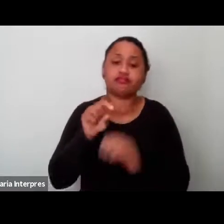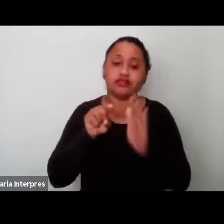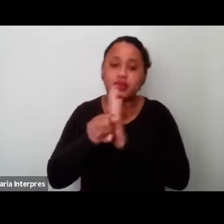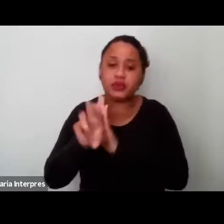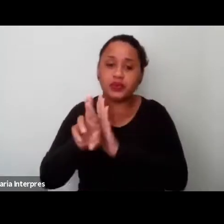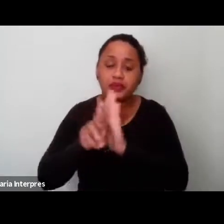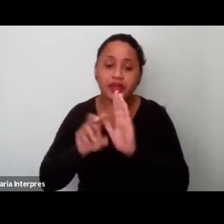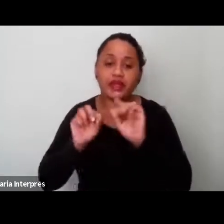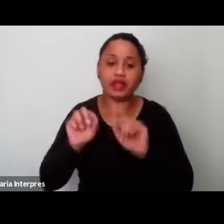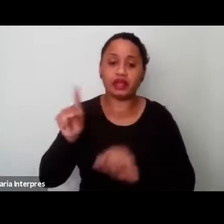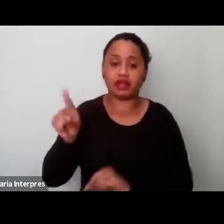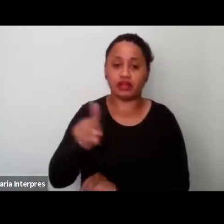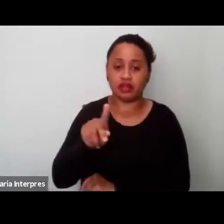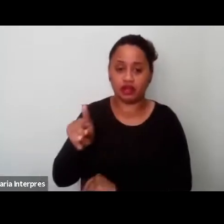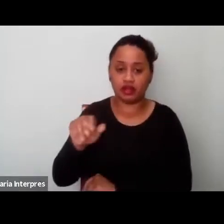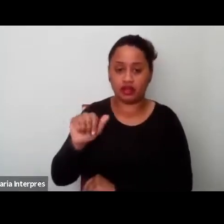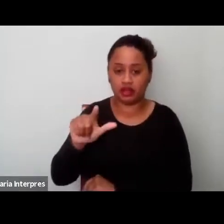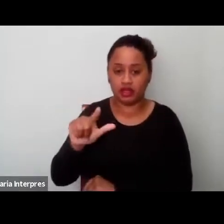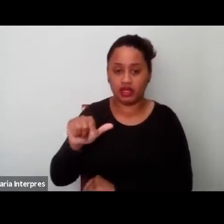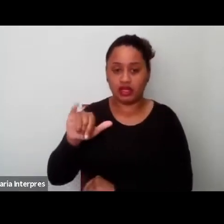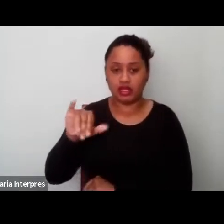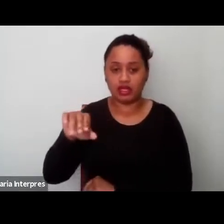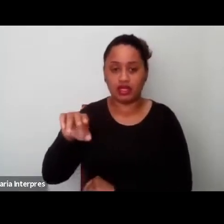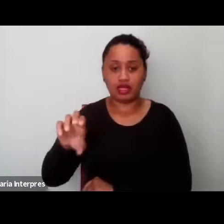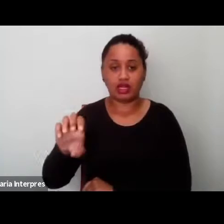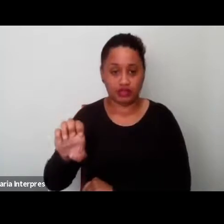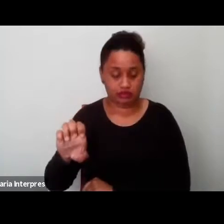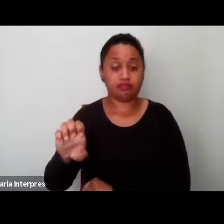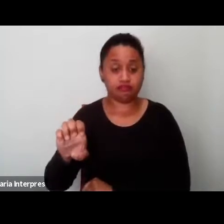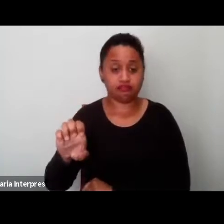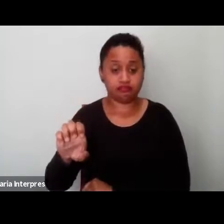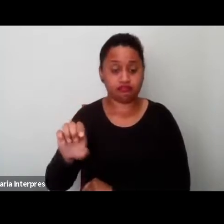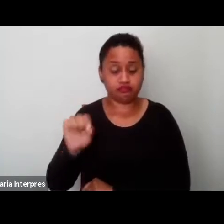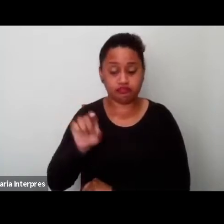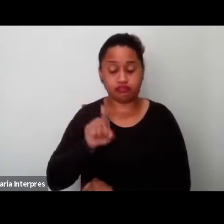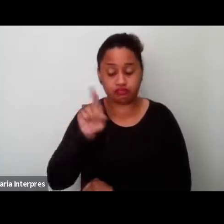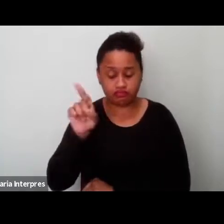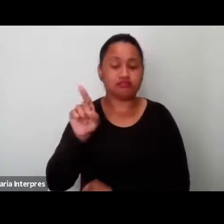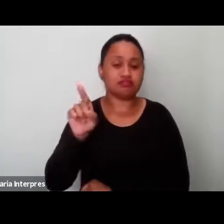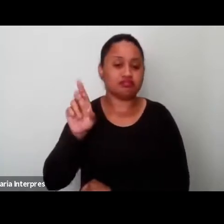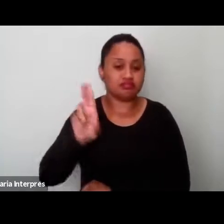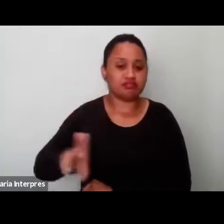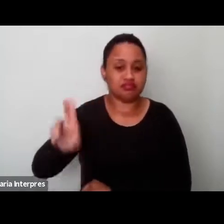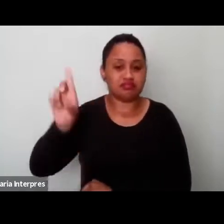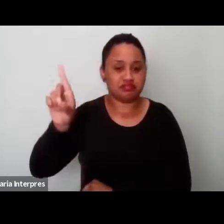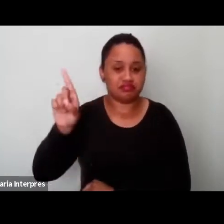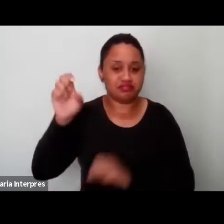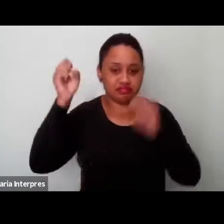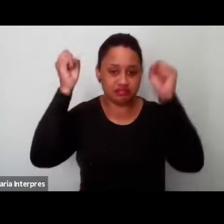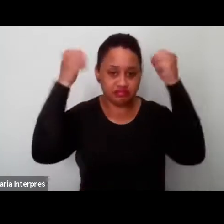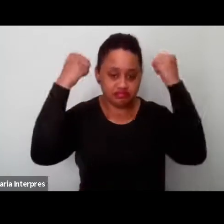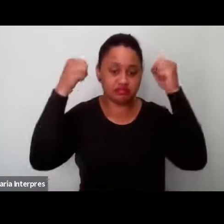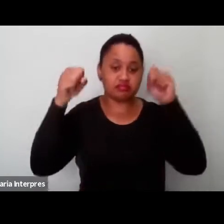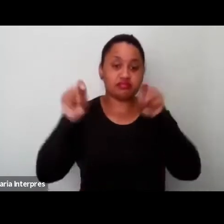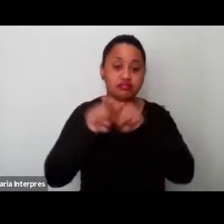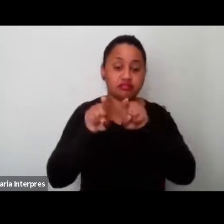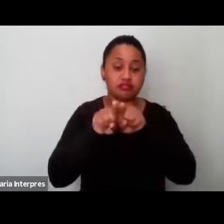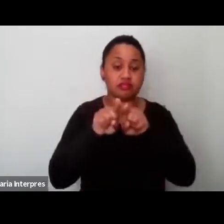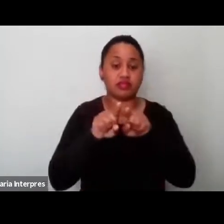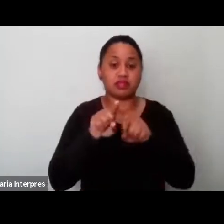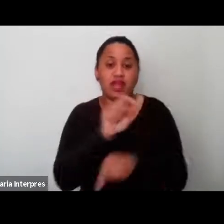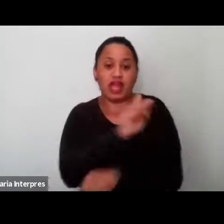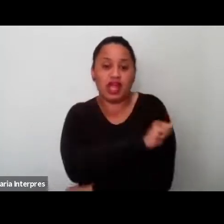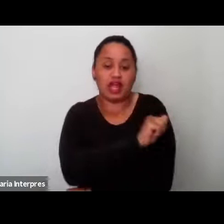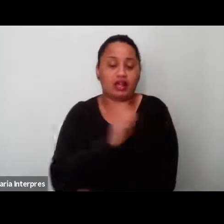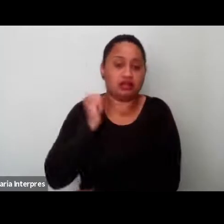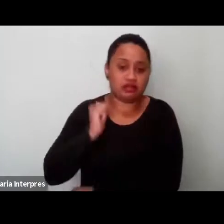pela professora Aline Lazzarotto, da, da UNO Chatecó e pela sua bolsista de extensão,